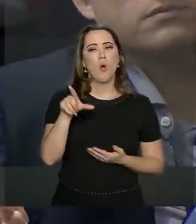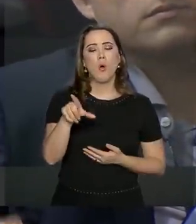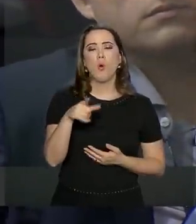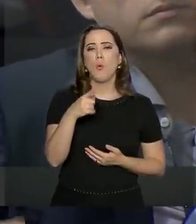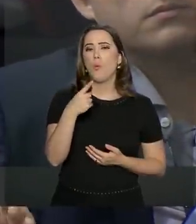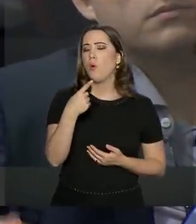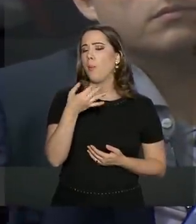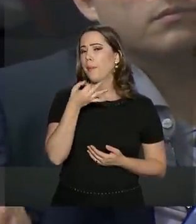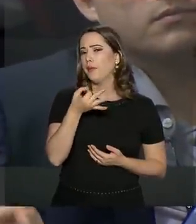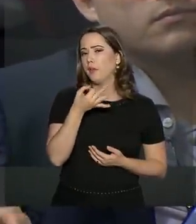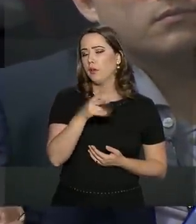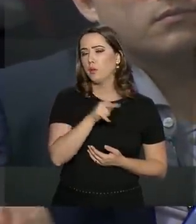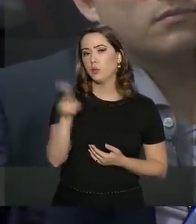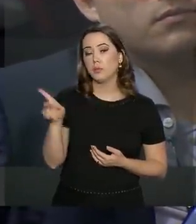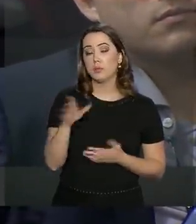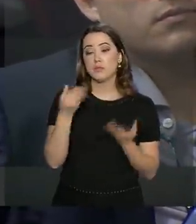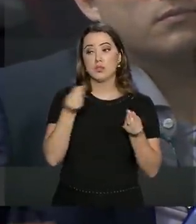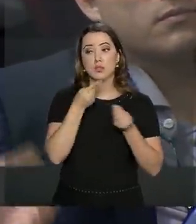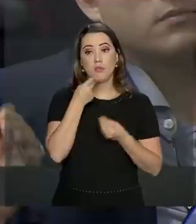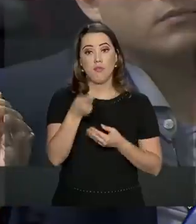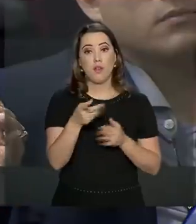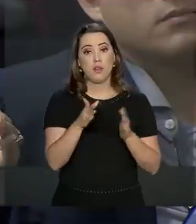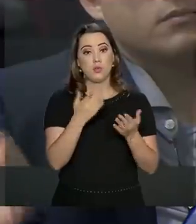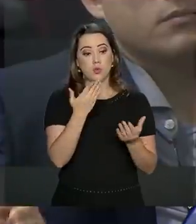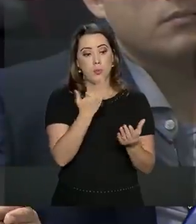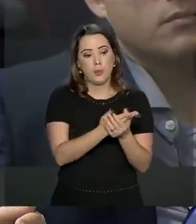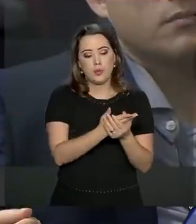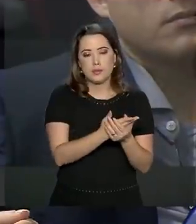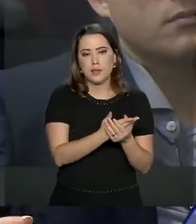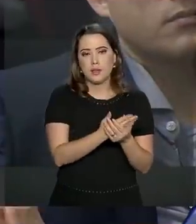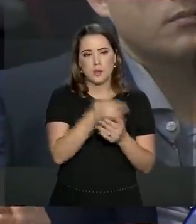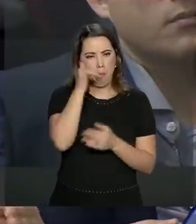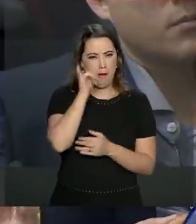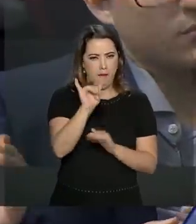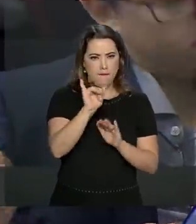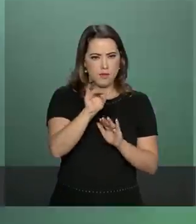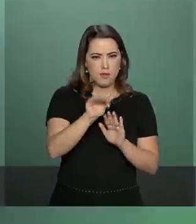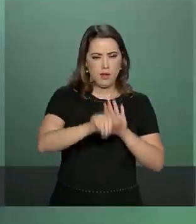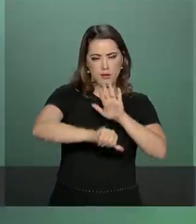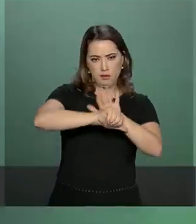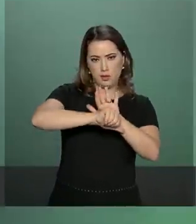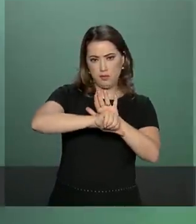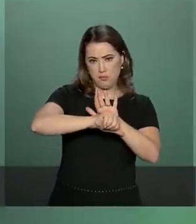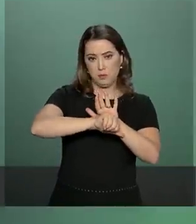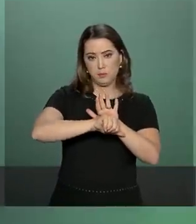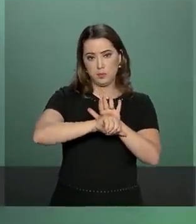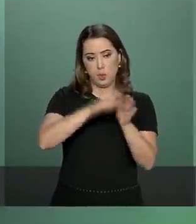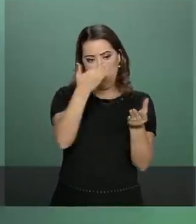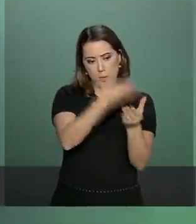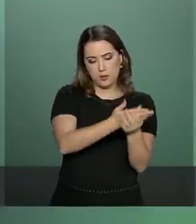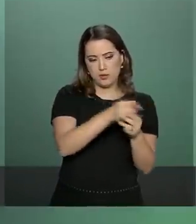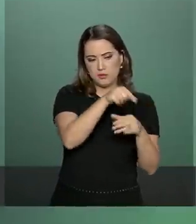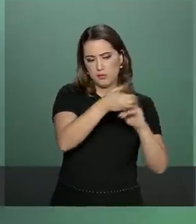relação à tramitação do pacote de lei anticrimes? A ideia do presidente é que o pacote de lei anticrimes também seja